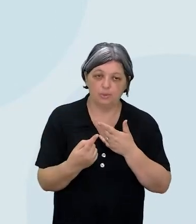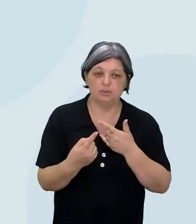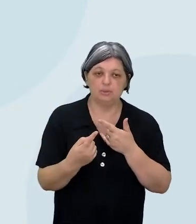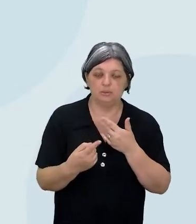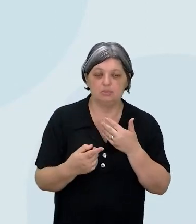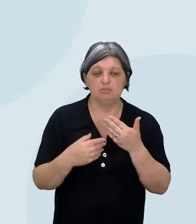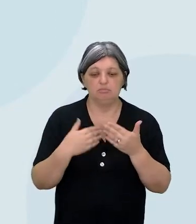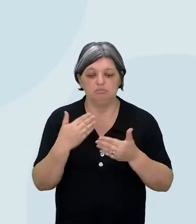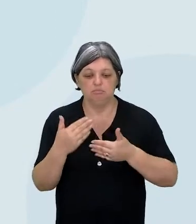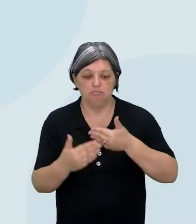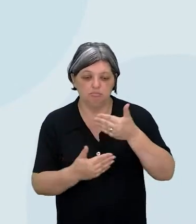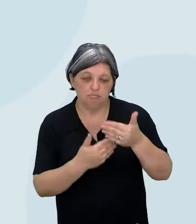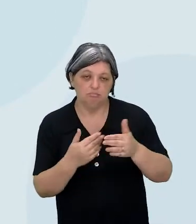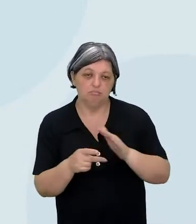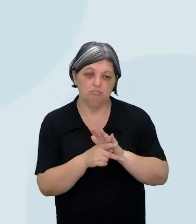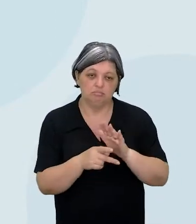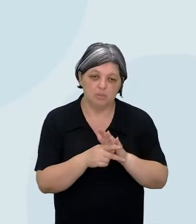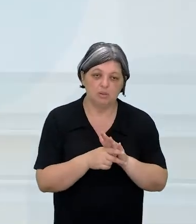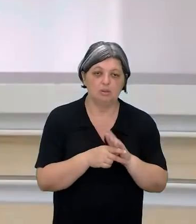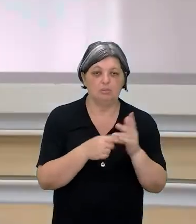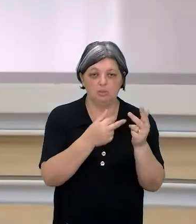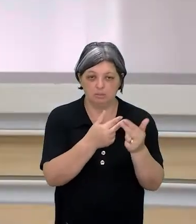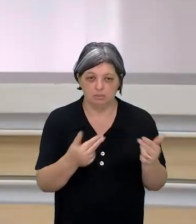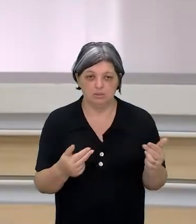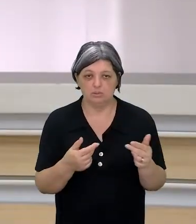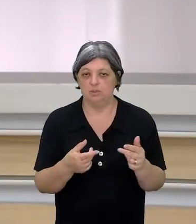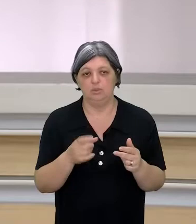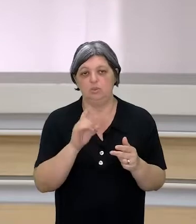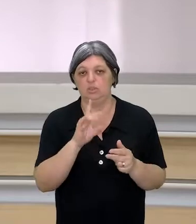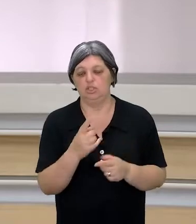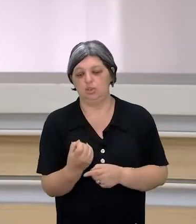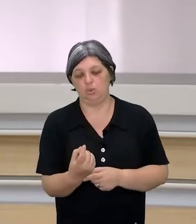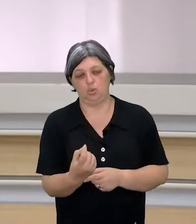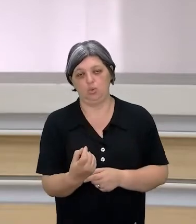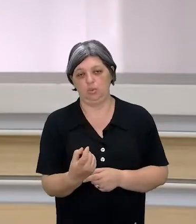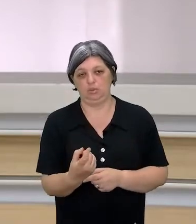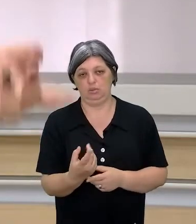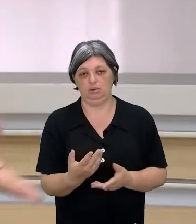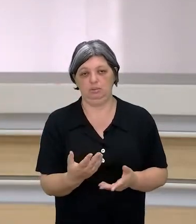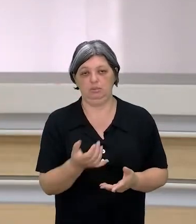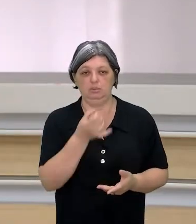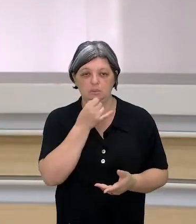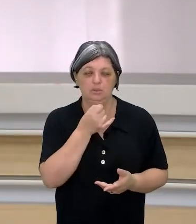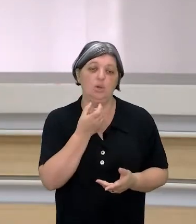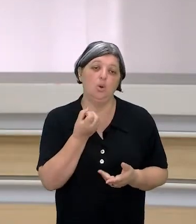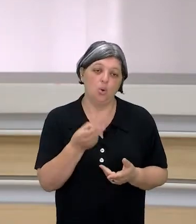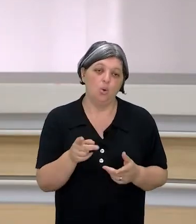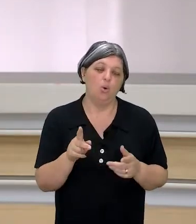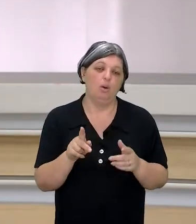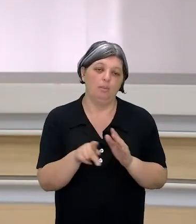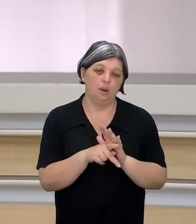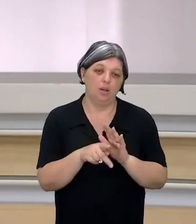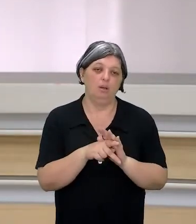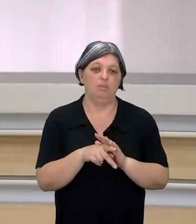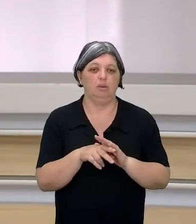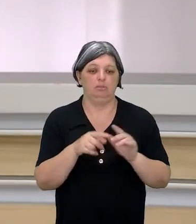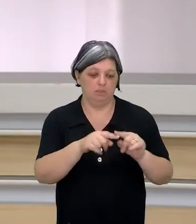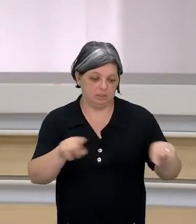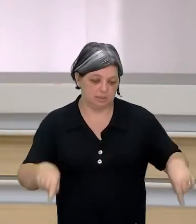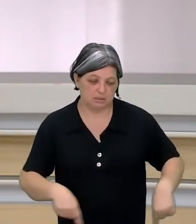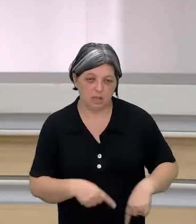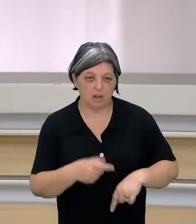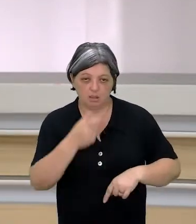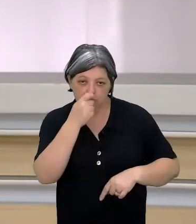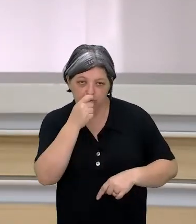mais mecanismos onde essa mensagem, ela não é mais individualizada, né? Ou para eu falar para várias pessoas, eu não preciso mais de uma sala lotada.